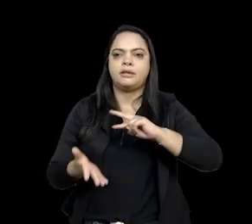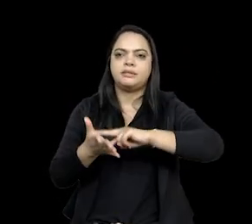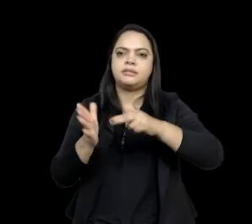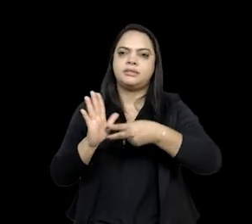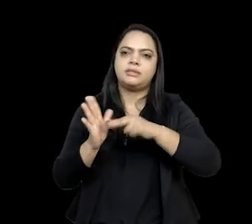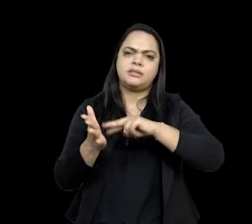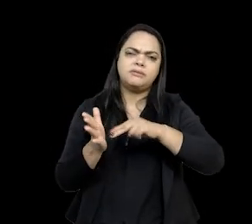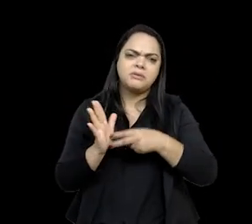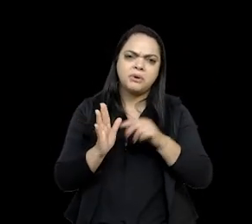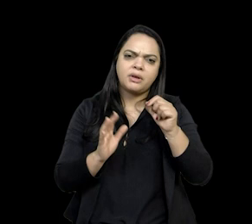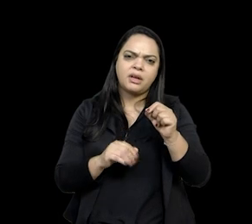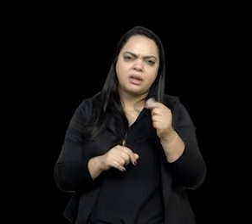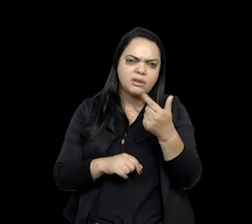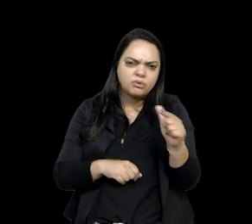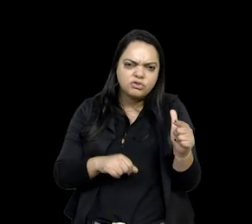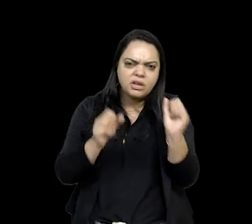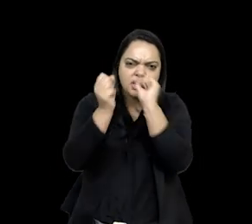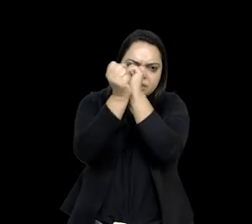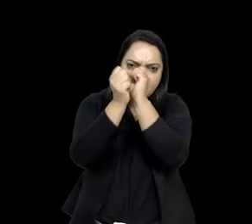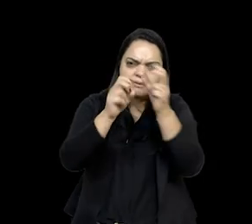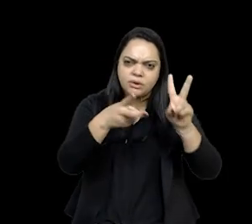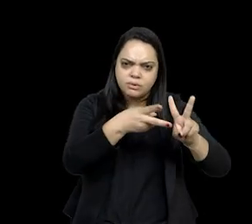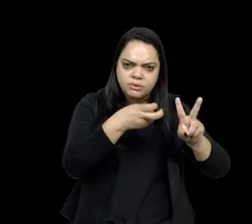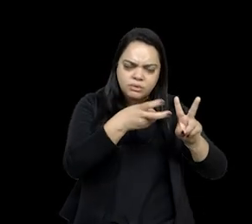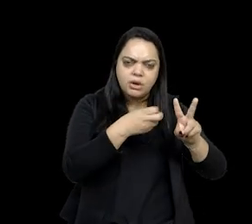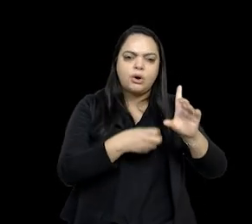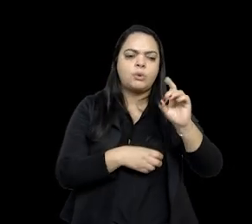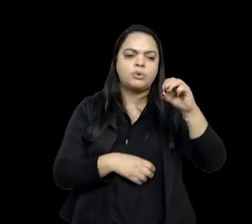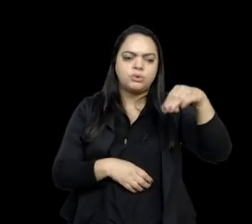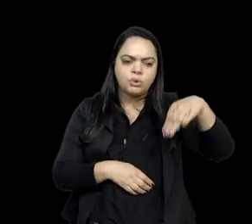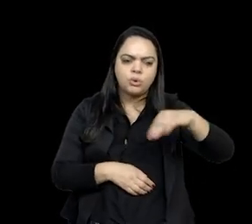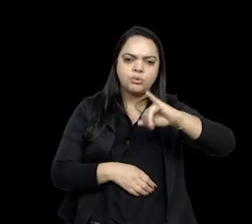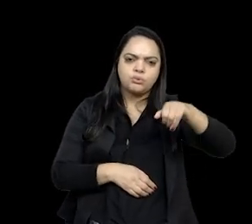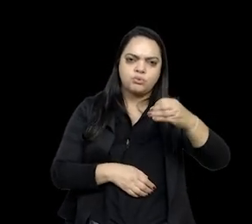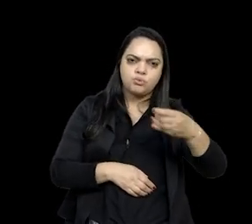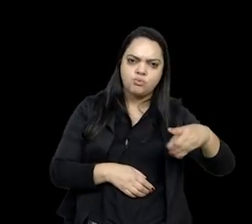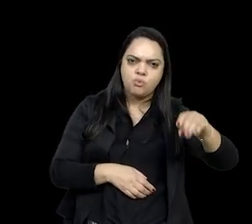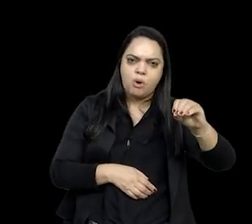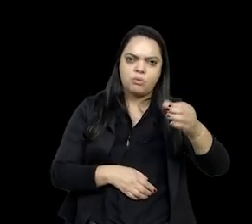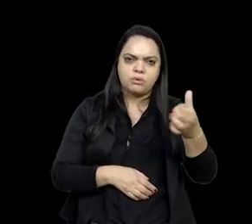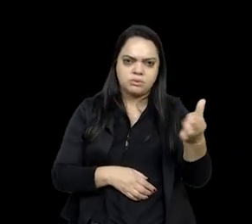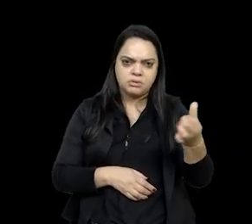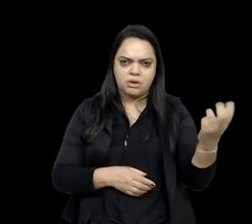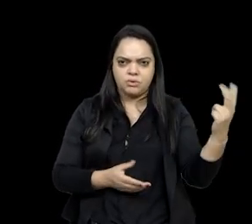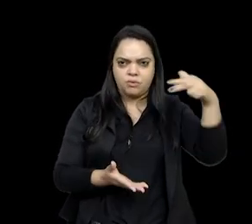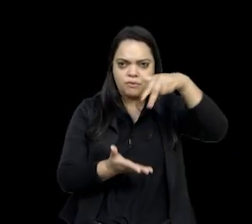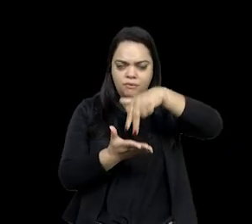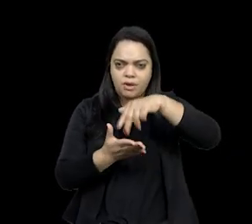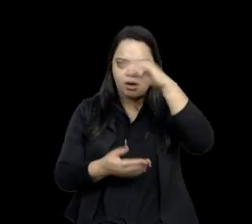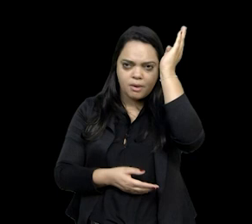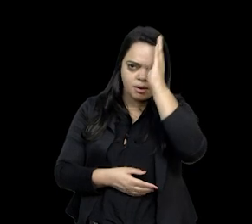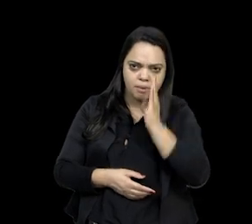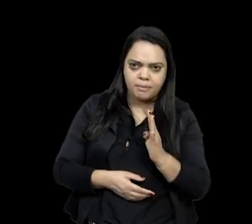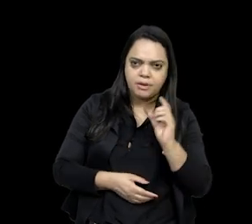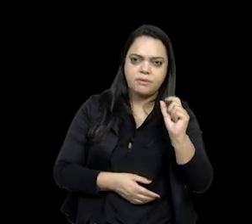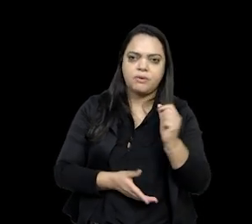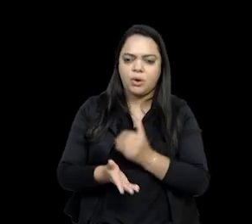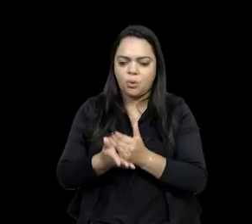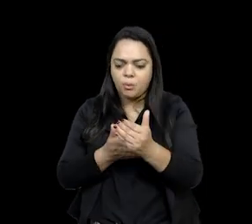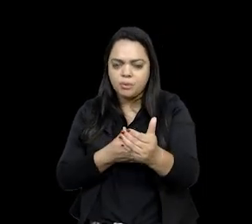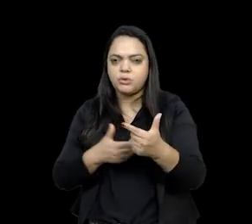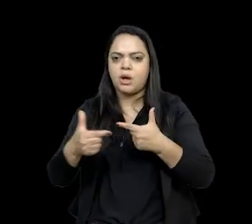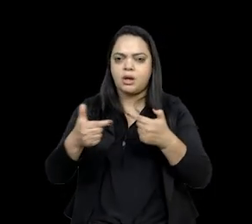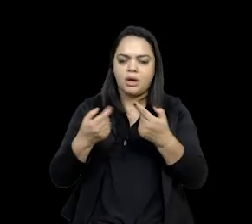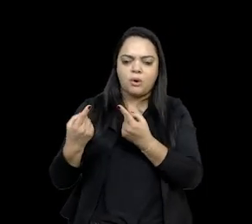indígenas, inclusive quando o Dom João VI veio para o Brasil, em 1808, uma das primeiras coisas que ele fez foi decretar guerra contra os protocudos e